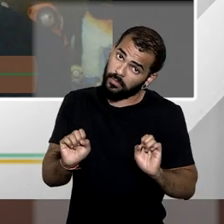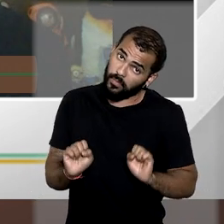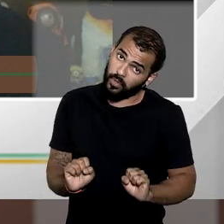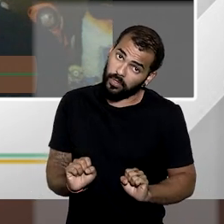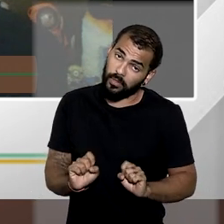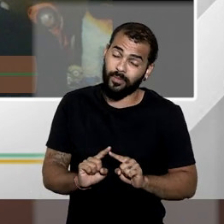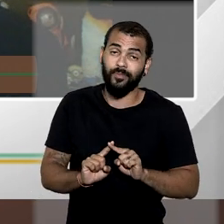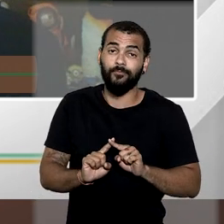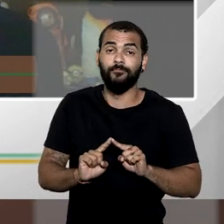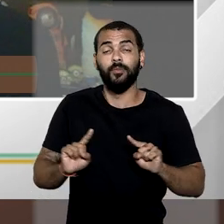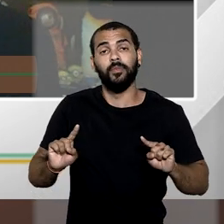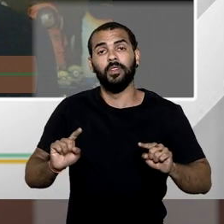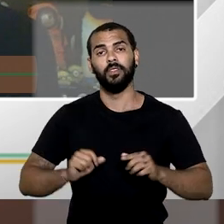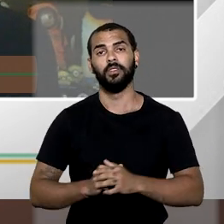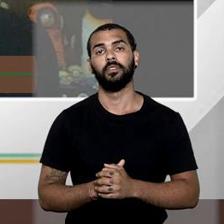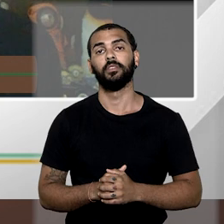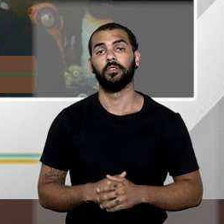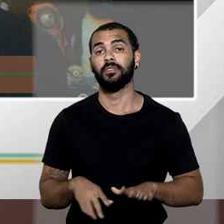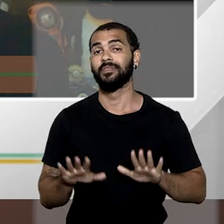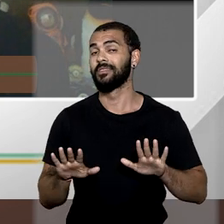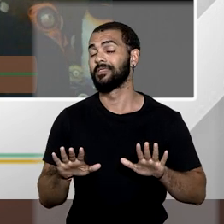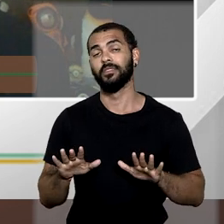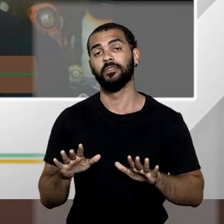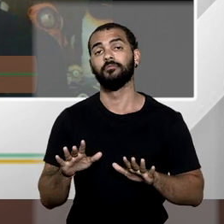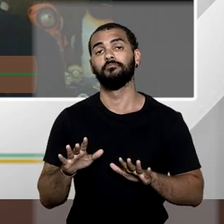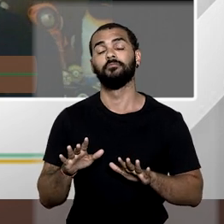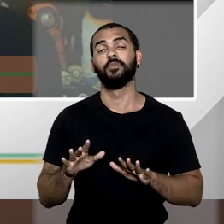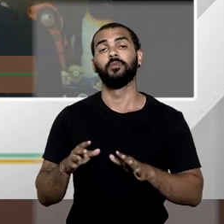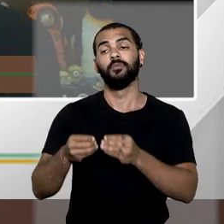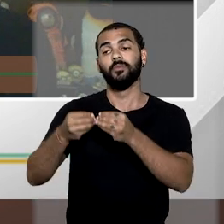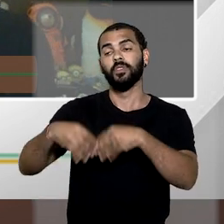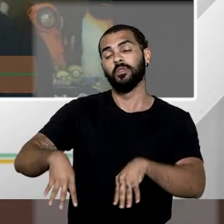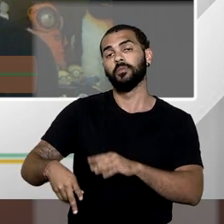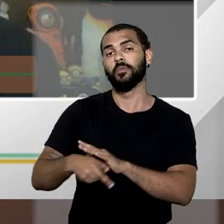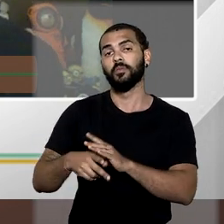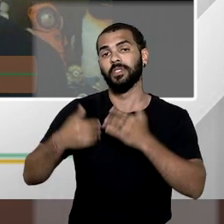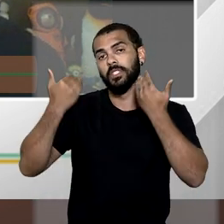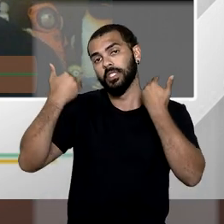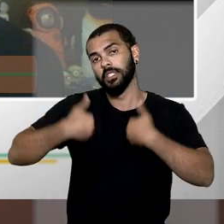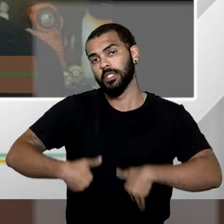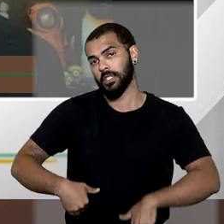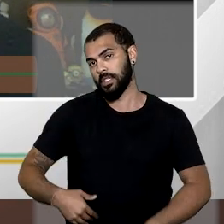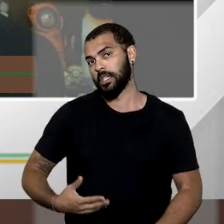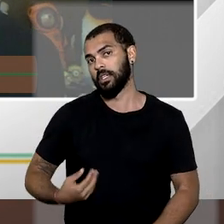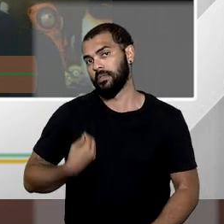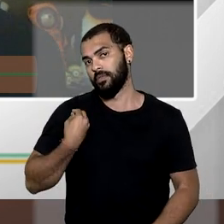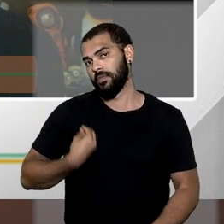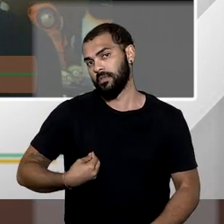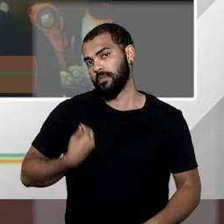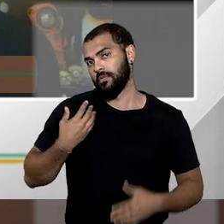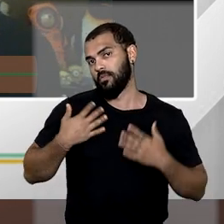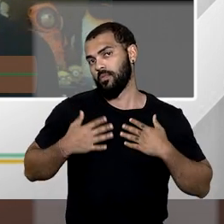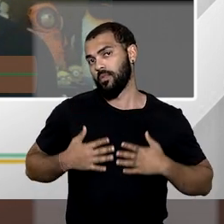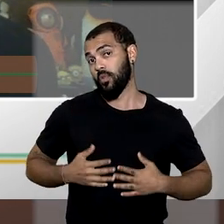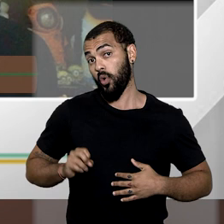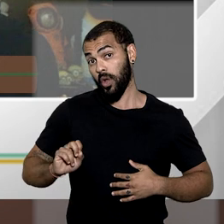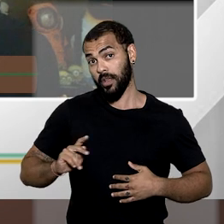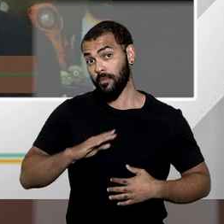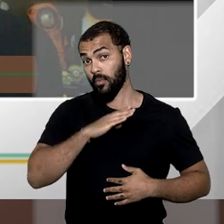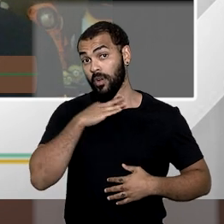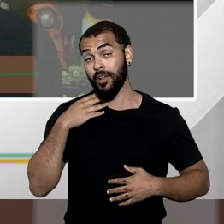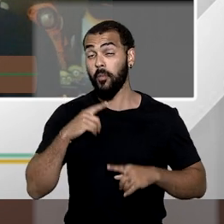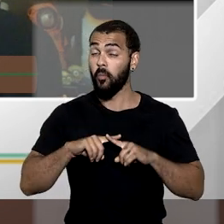na realidade, seria até atentatório, seja a dignidade da vida humana, no caso, embora não haja vida, existe a